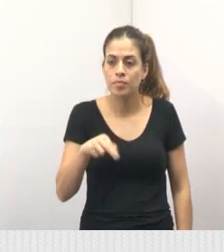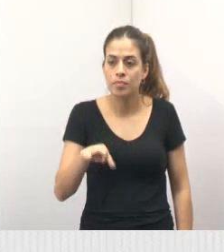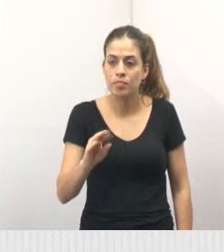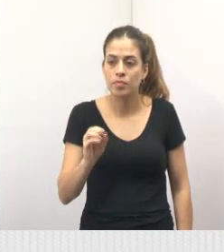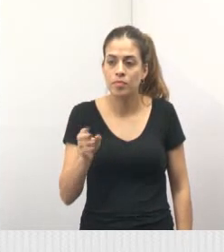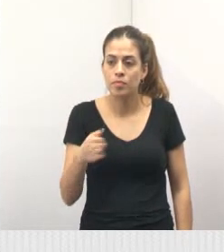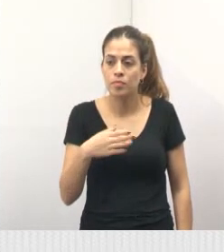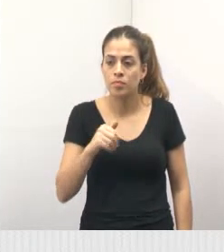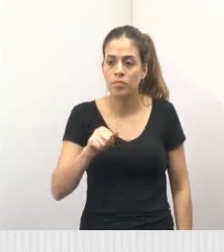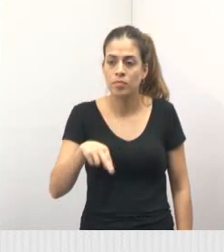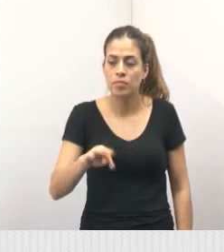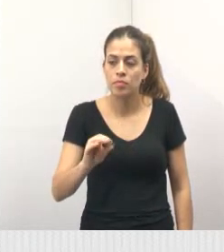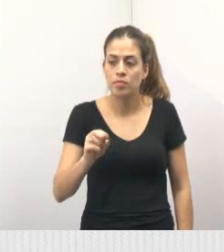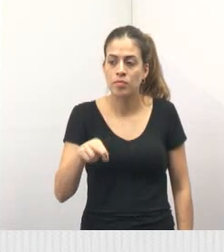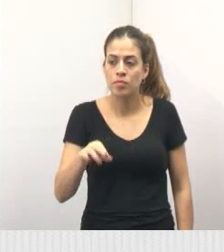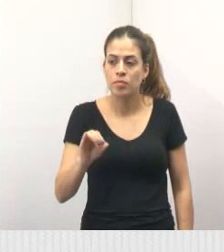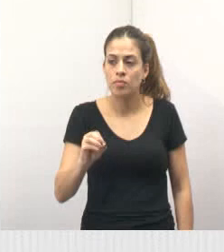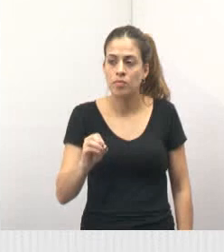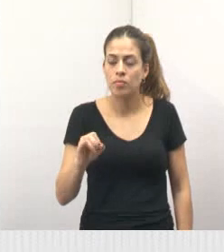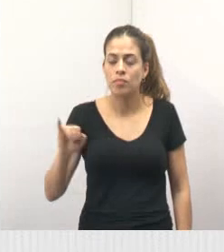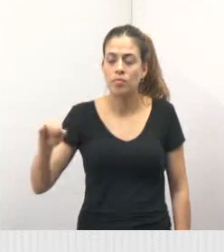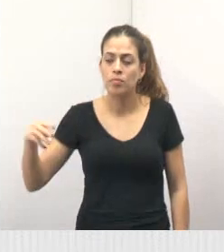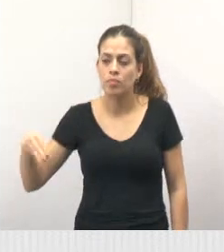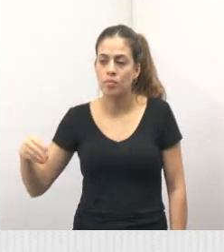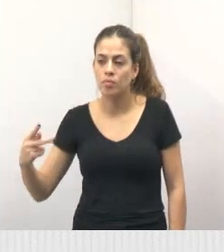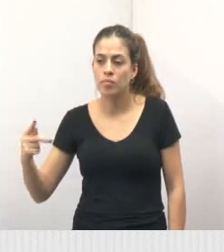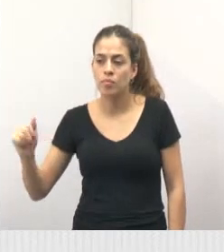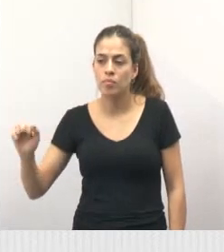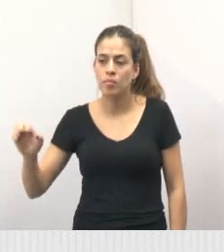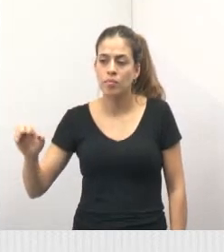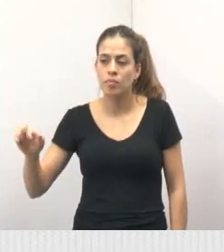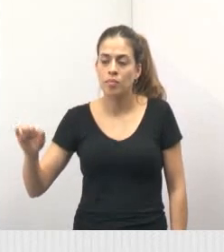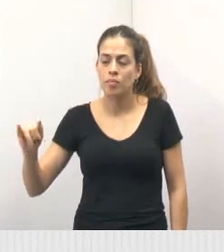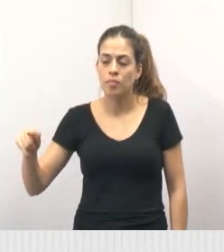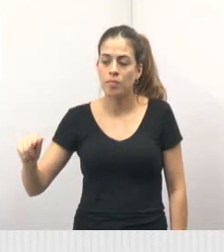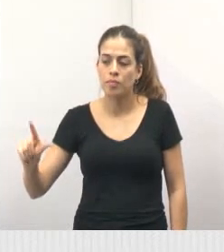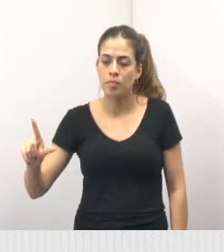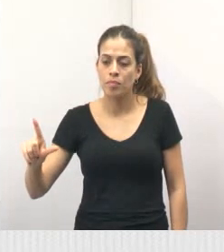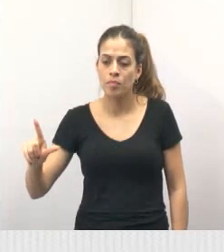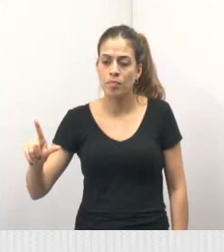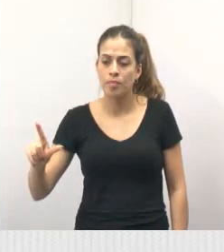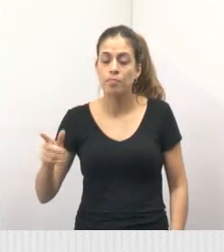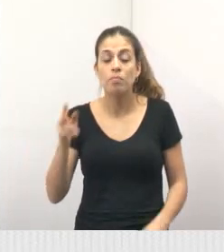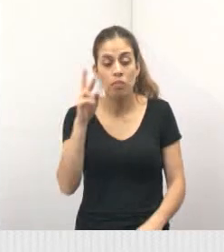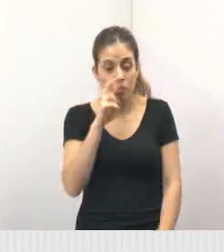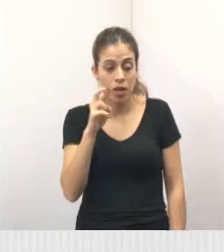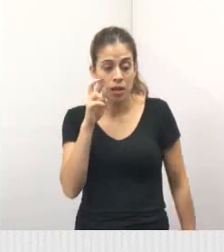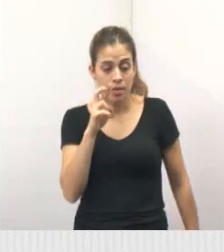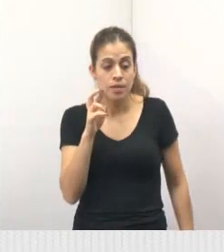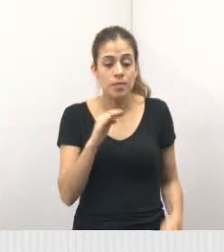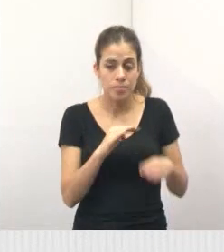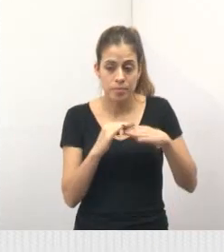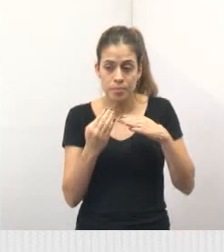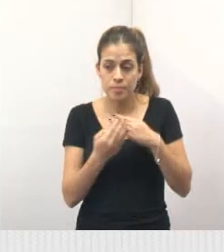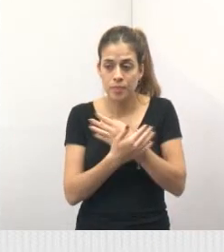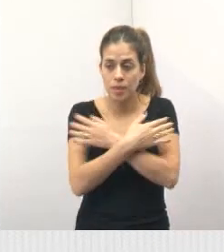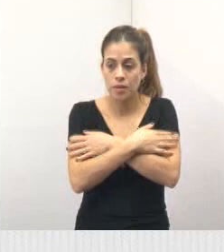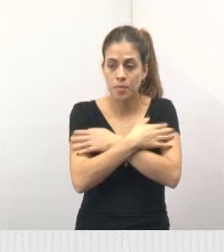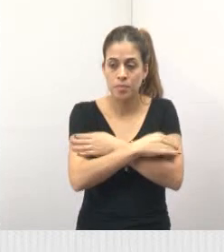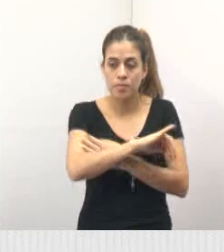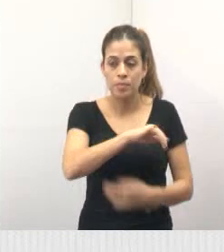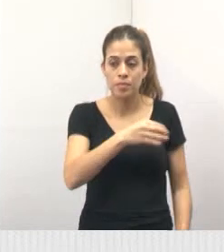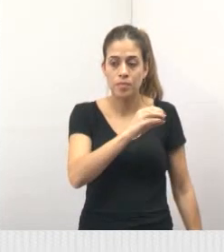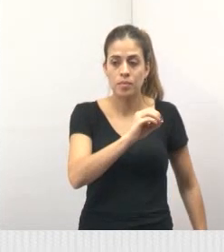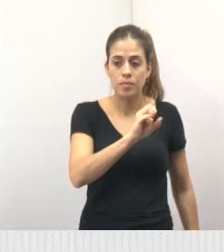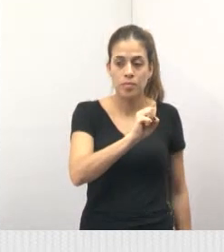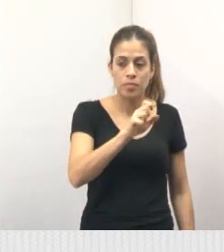Imperial, e nós estivemos fiscalizando esses bairros. Então, quero dar um abraço para o José Maria, do Parque Santo